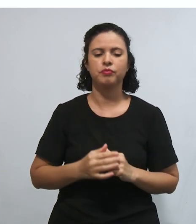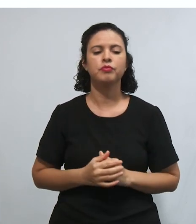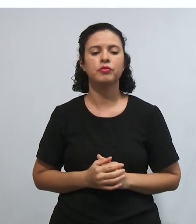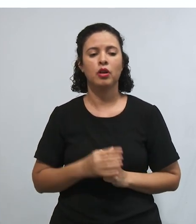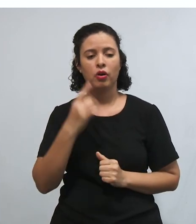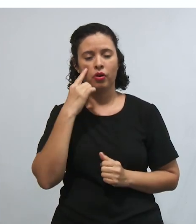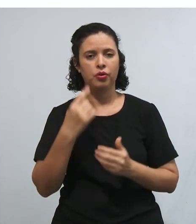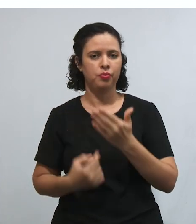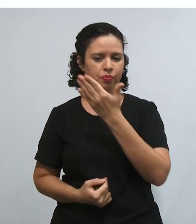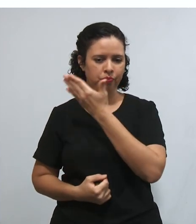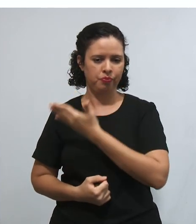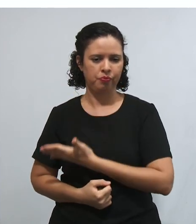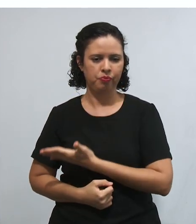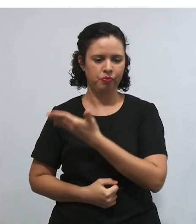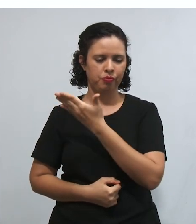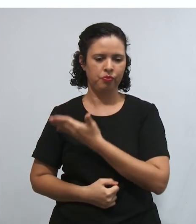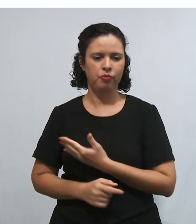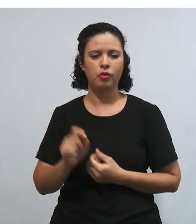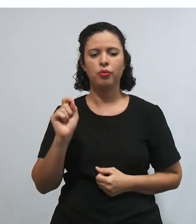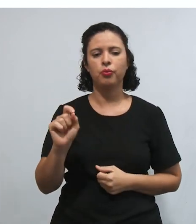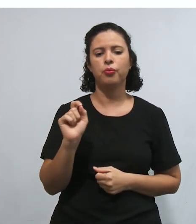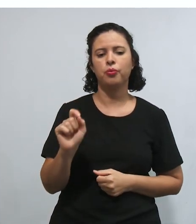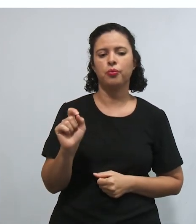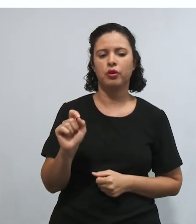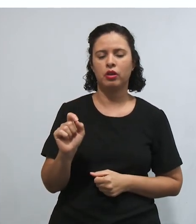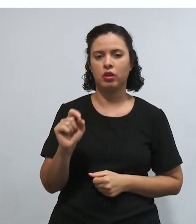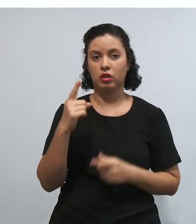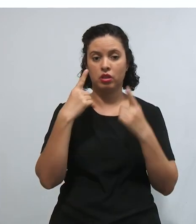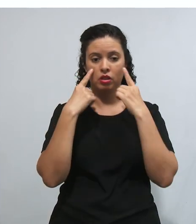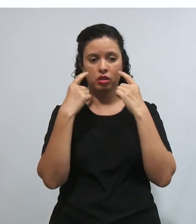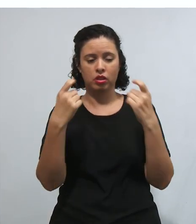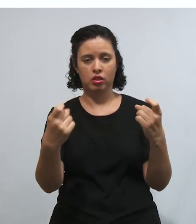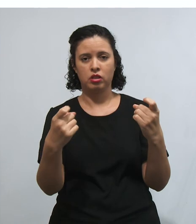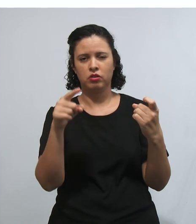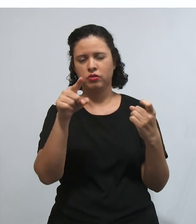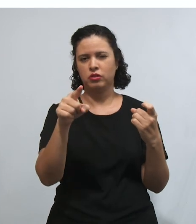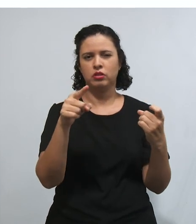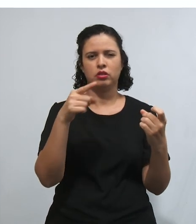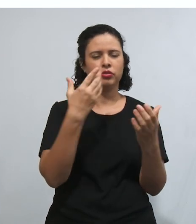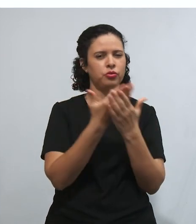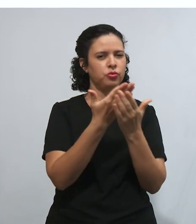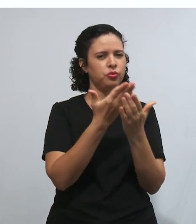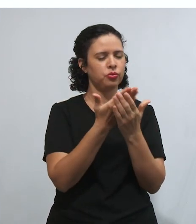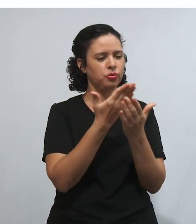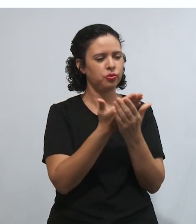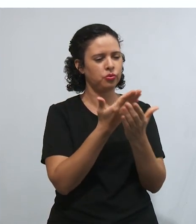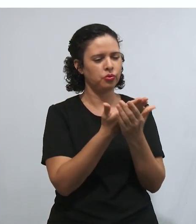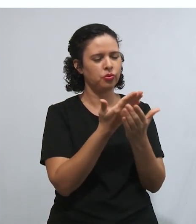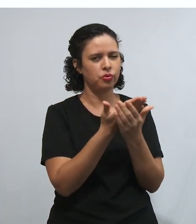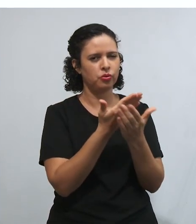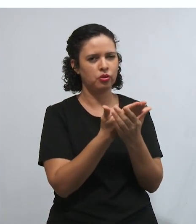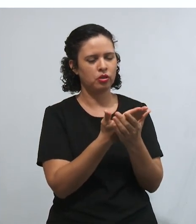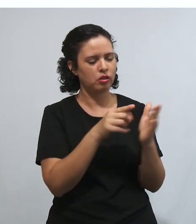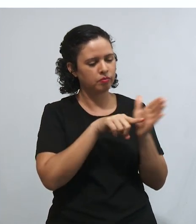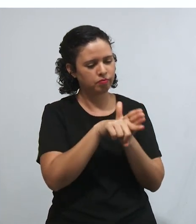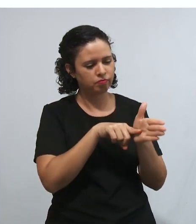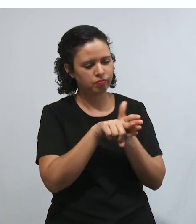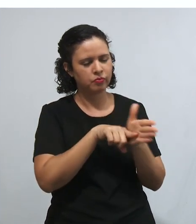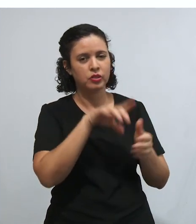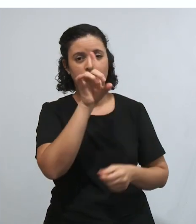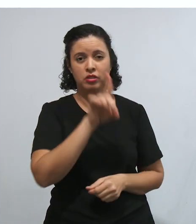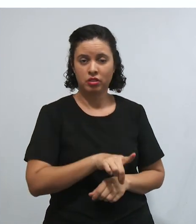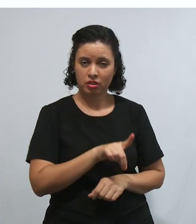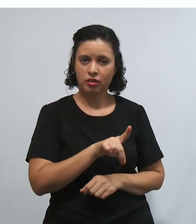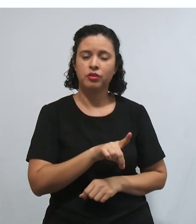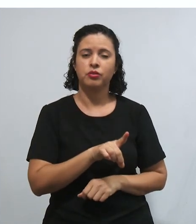para vocês, agora, uma questão bem interessante para você que é um estudioso do direito constitucional e, de